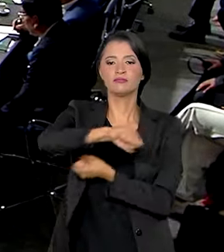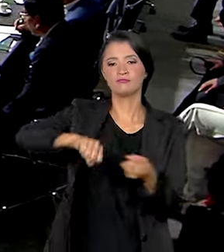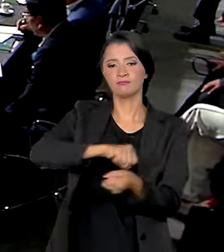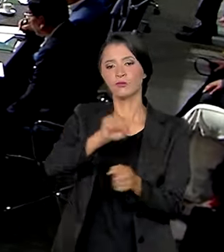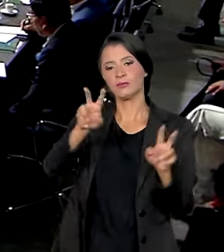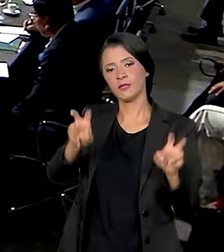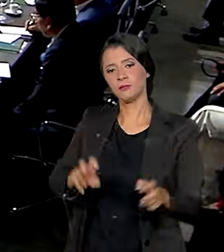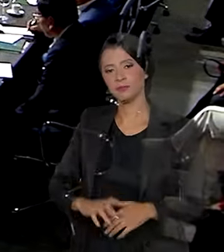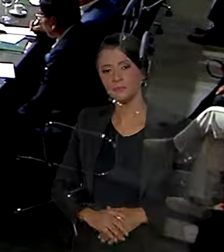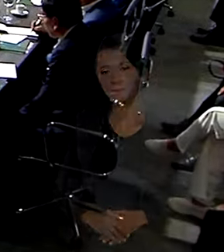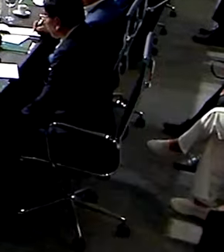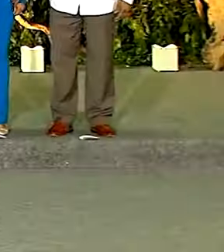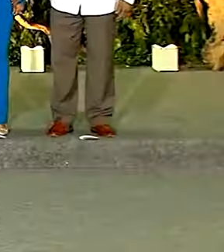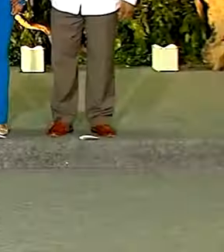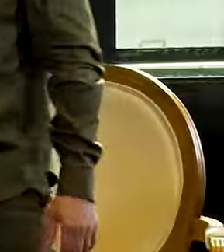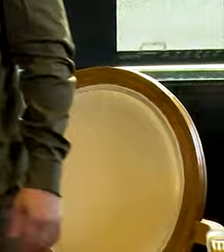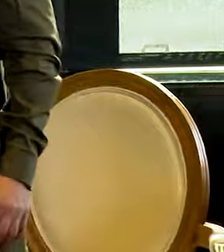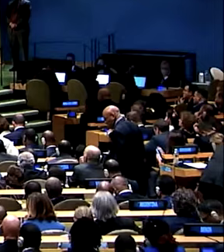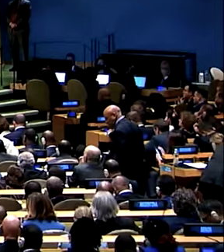sustentabilidade.